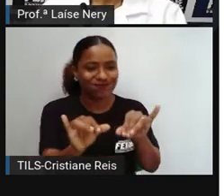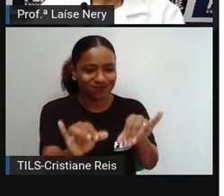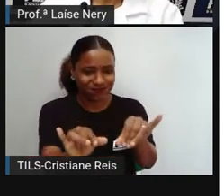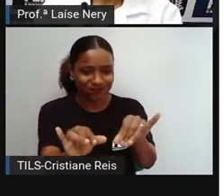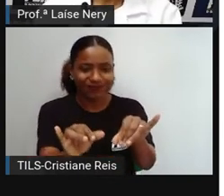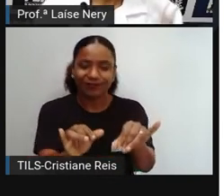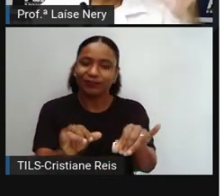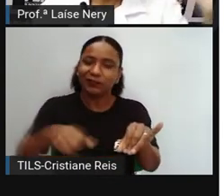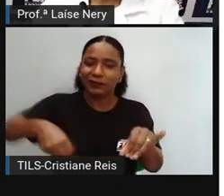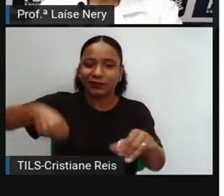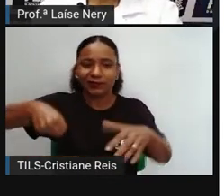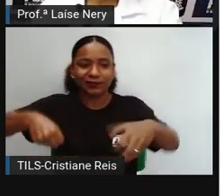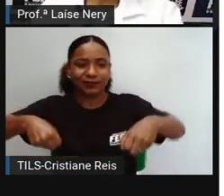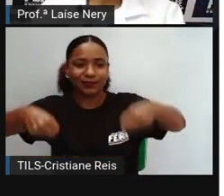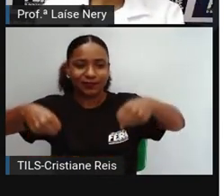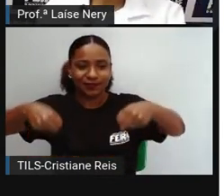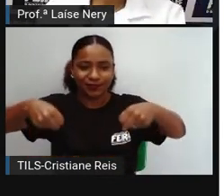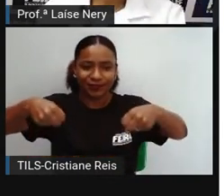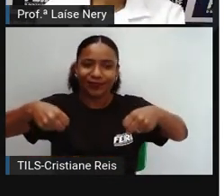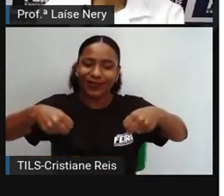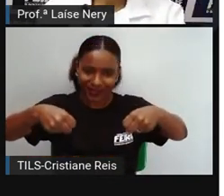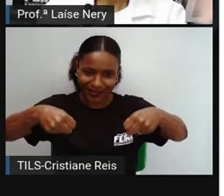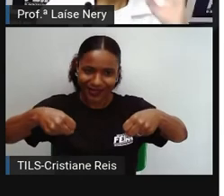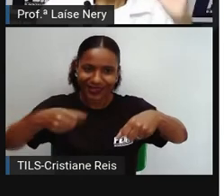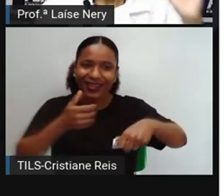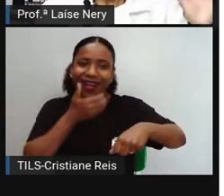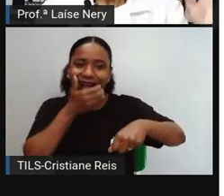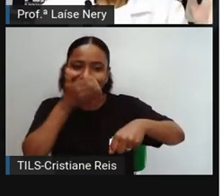do mesmo jeito que ela estava lá na natureza.